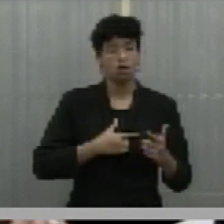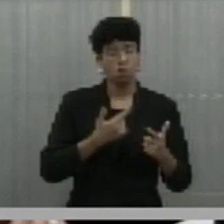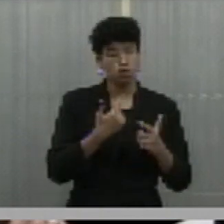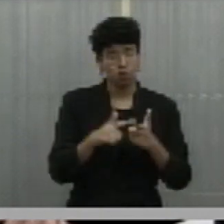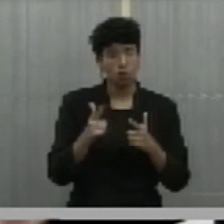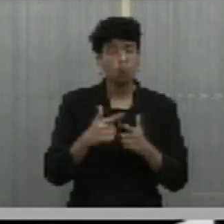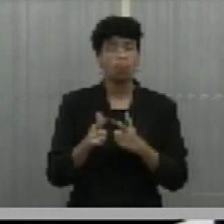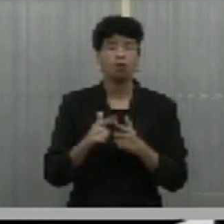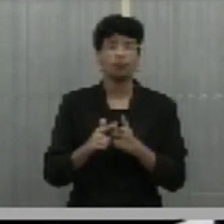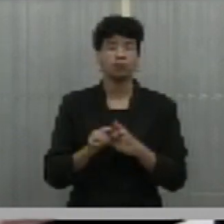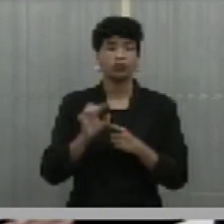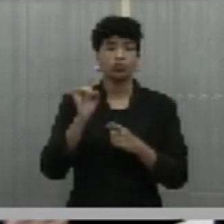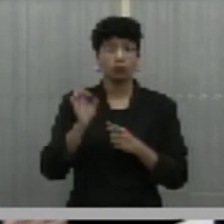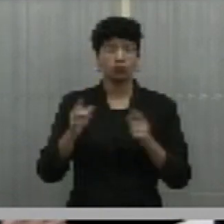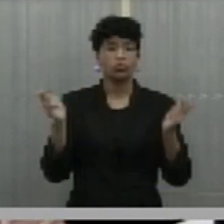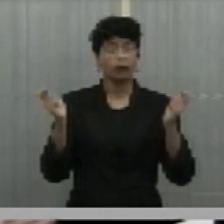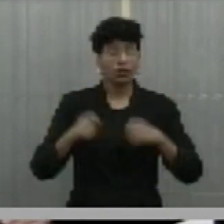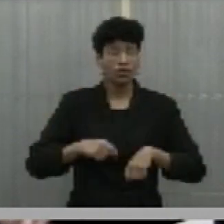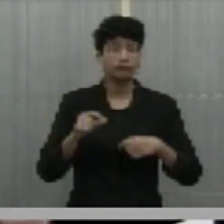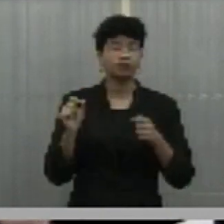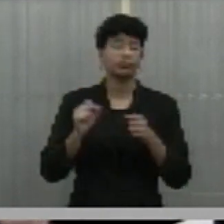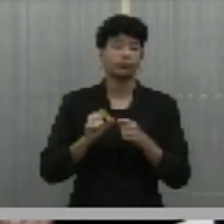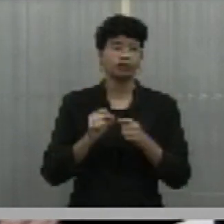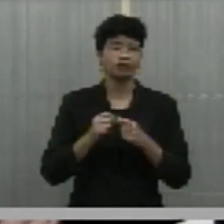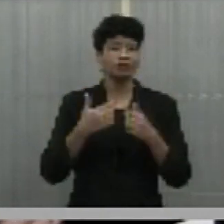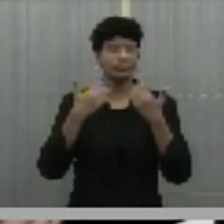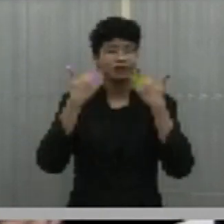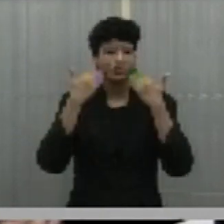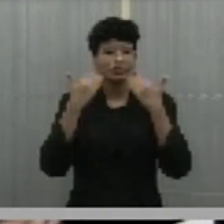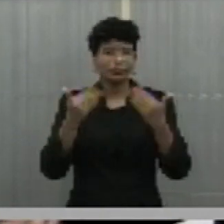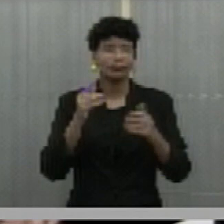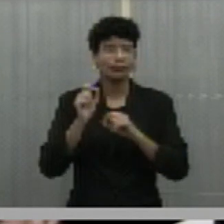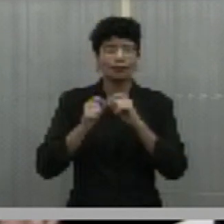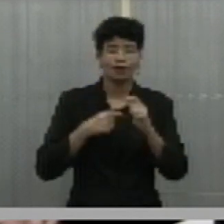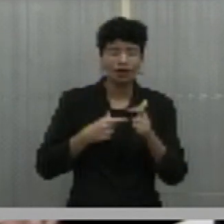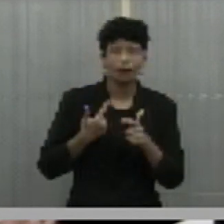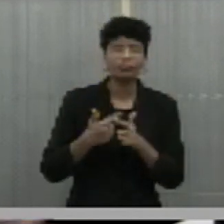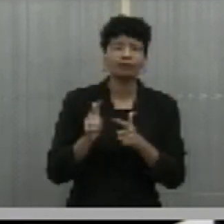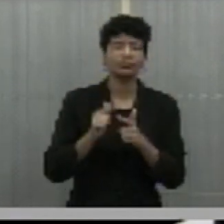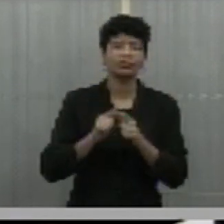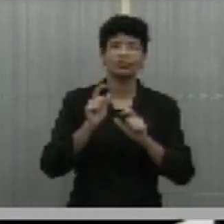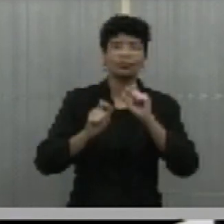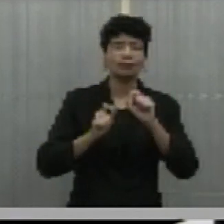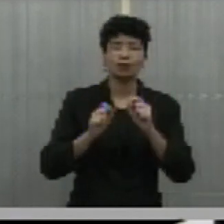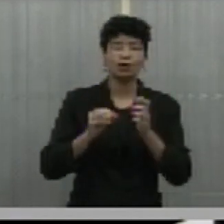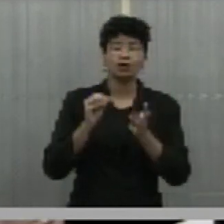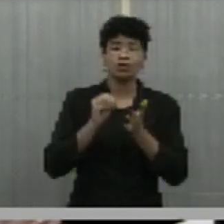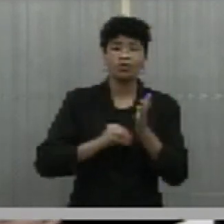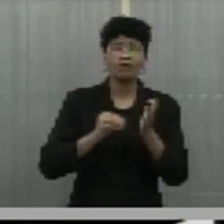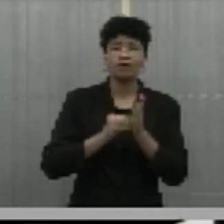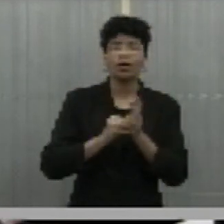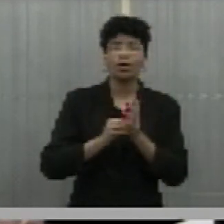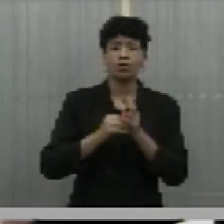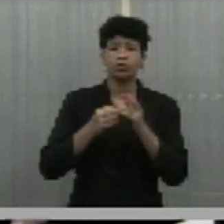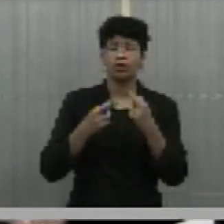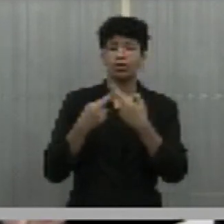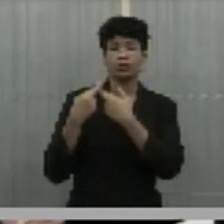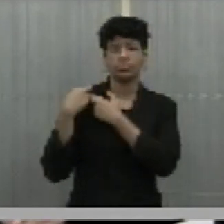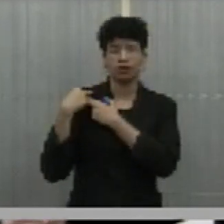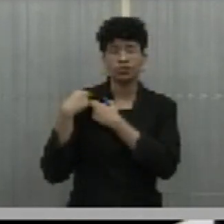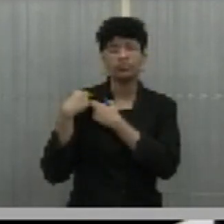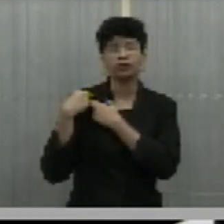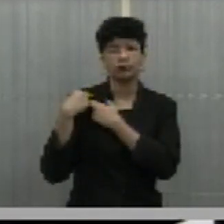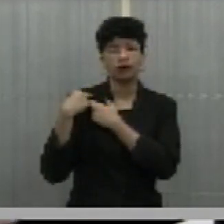só faz esclarecer a origem do problema, que é a ineficiência da empresa. As gambiarras só